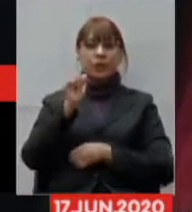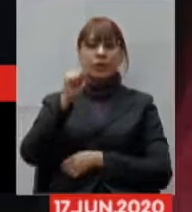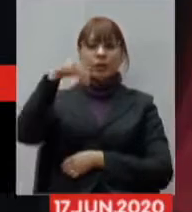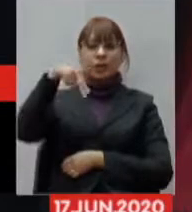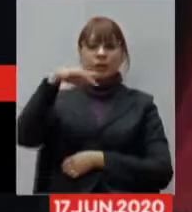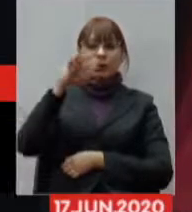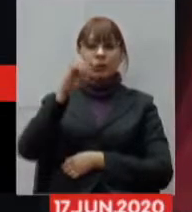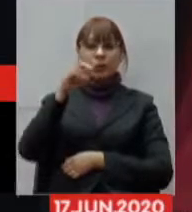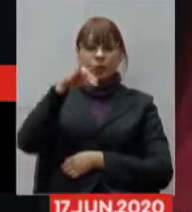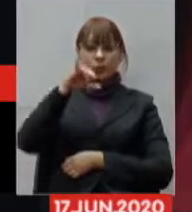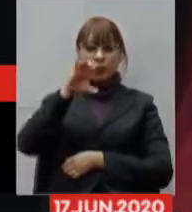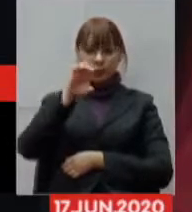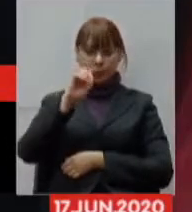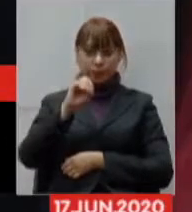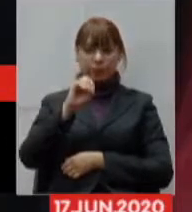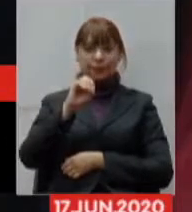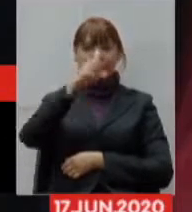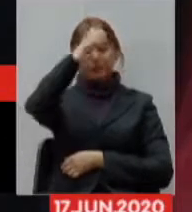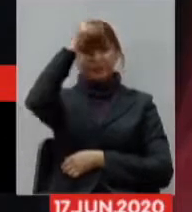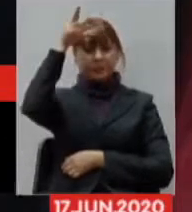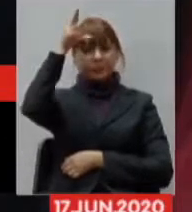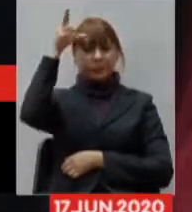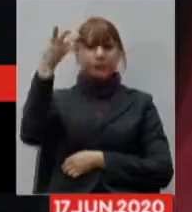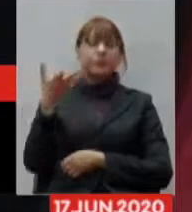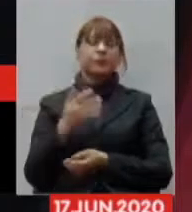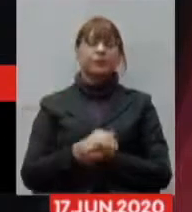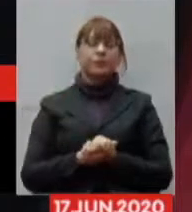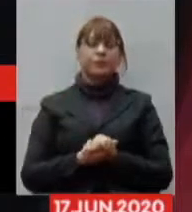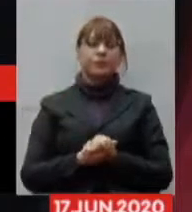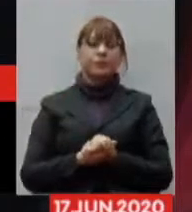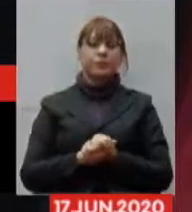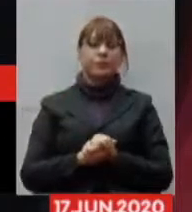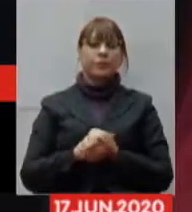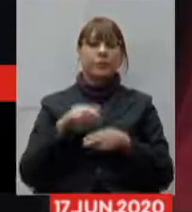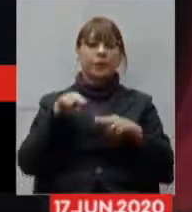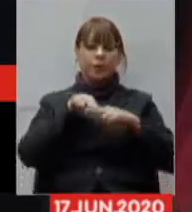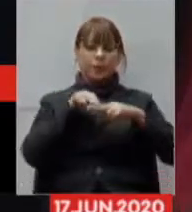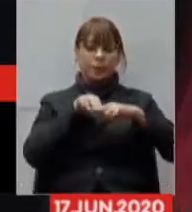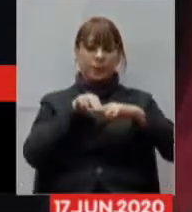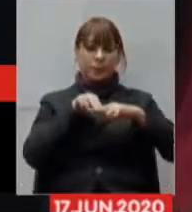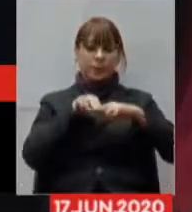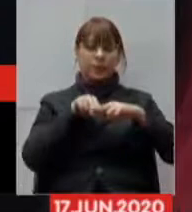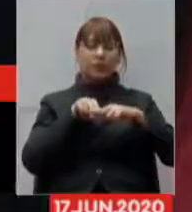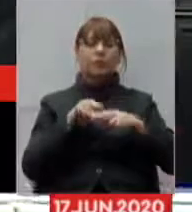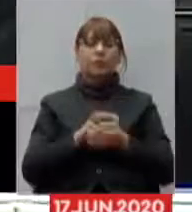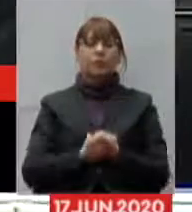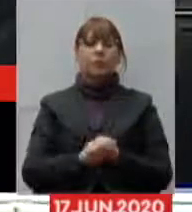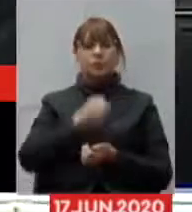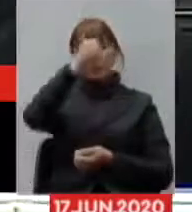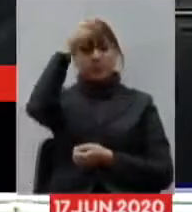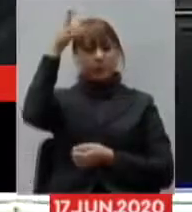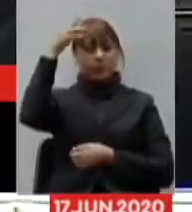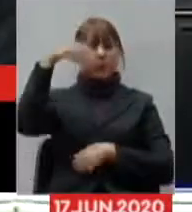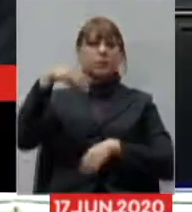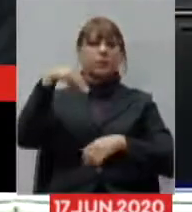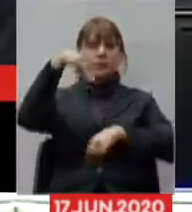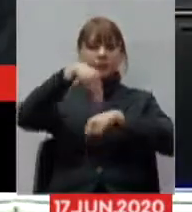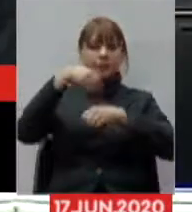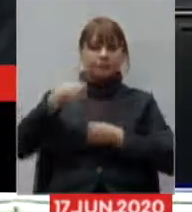reunião o deputado Agostinho Patrus, presidente da Assembleia. Prefeito de Muriaé,